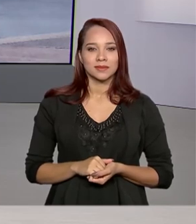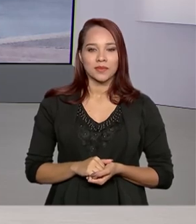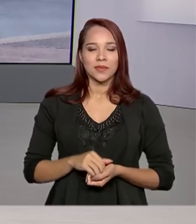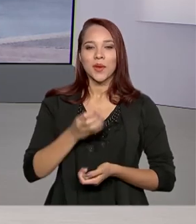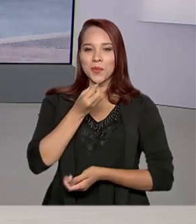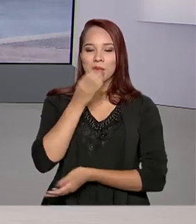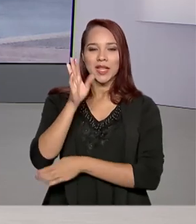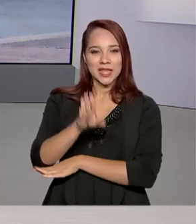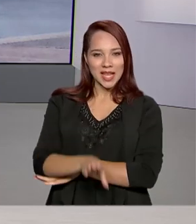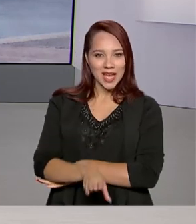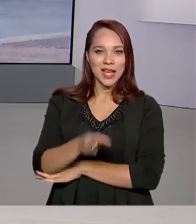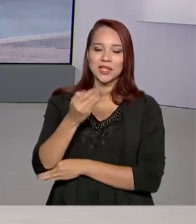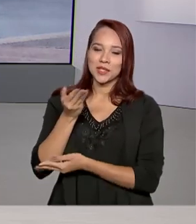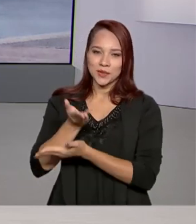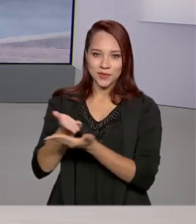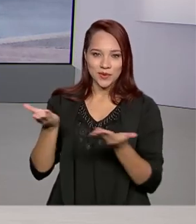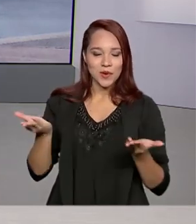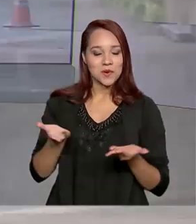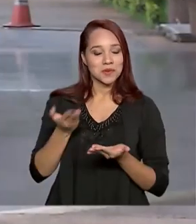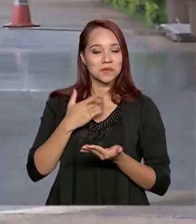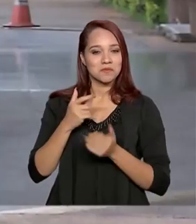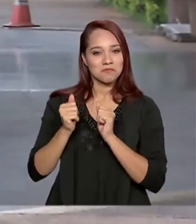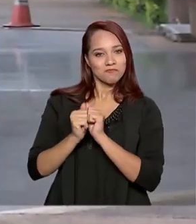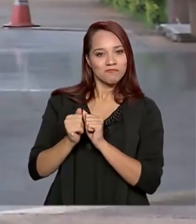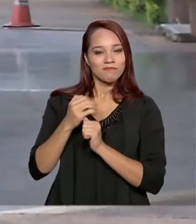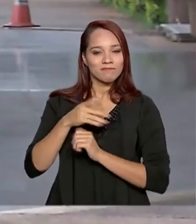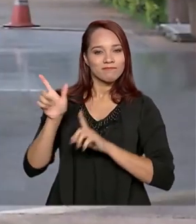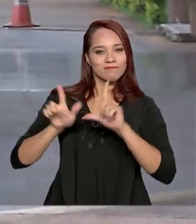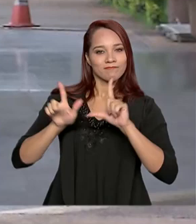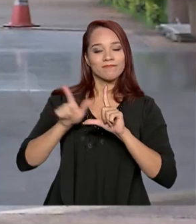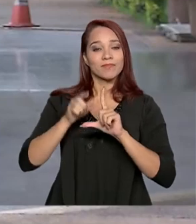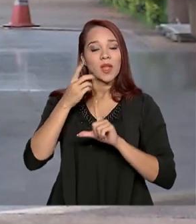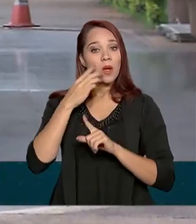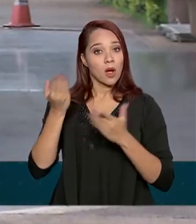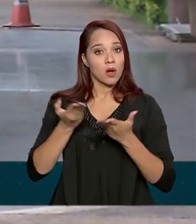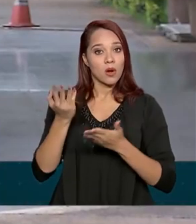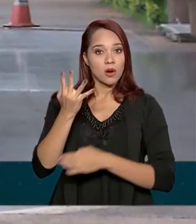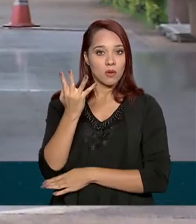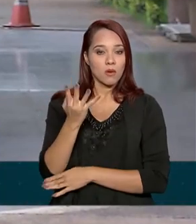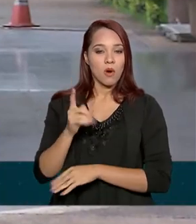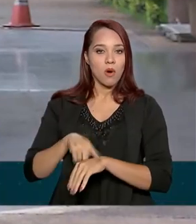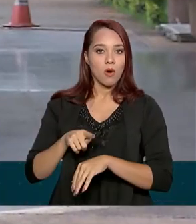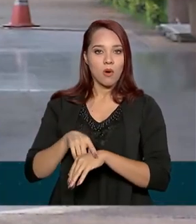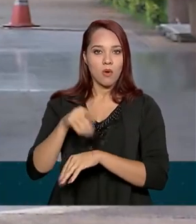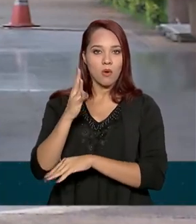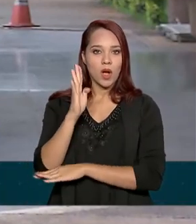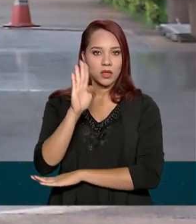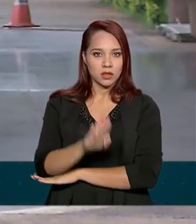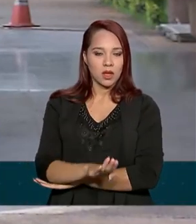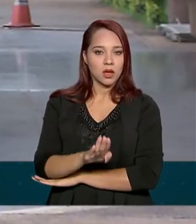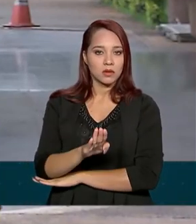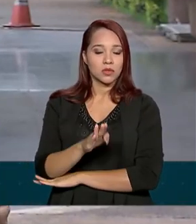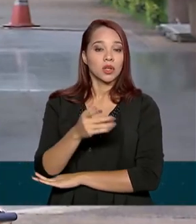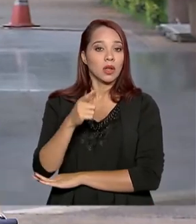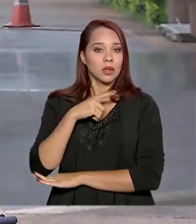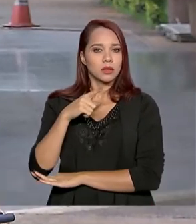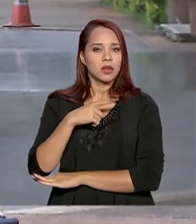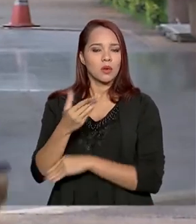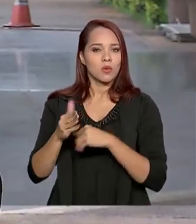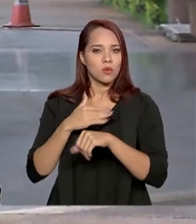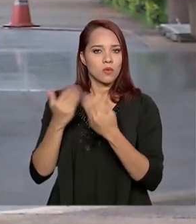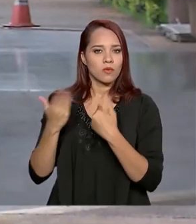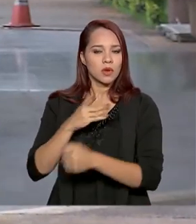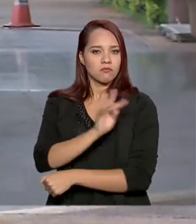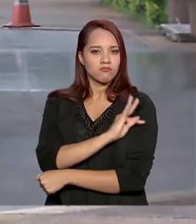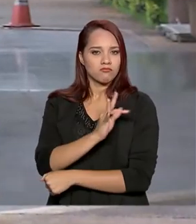Boa tarde, Roberto. Boa tarde a todos que nos acompanham. Pois é, está previsto para agora às quatro da tarde uma conversa entre técnicos do Ministério da